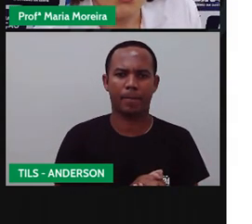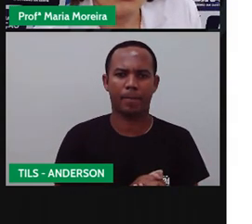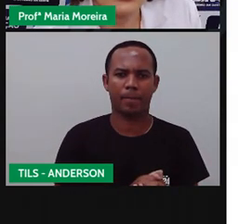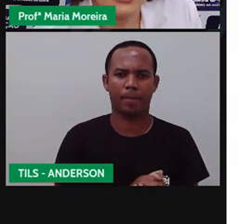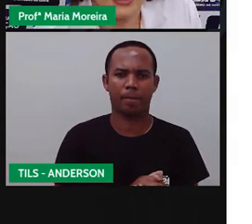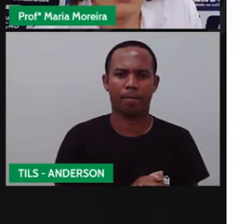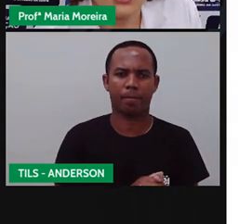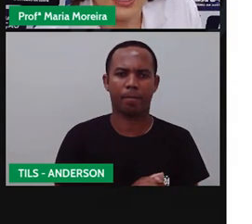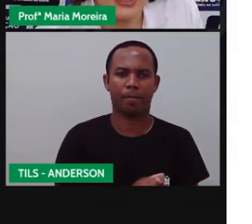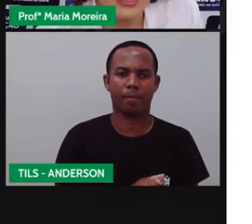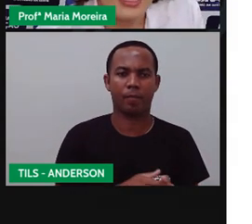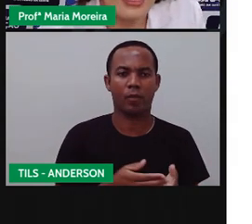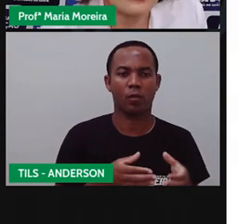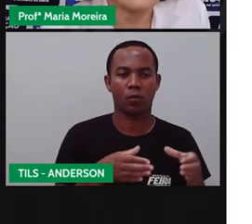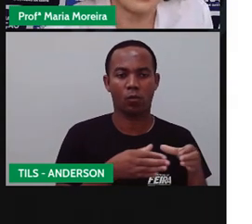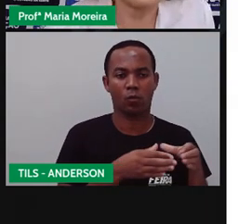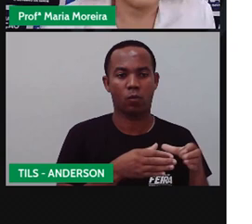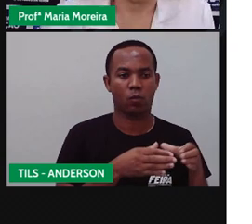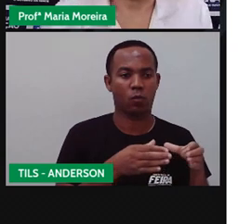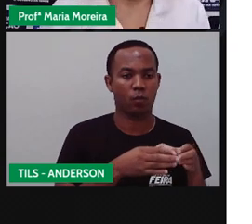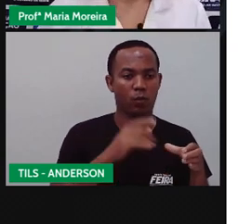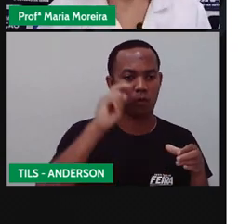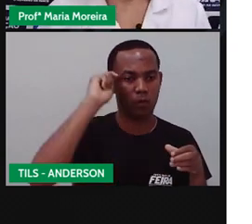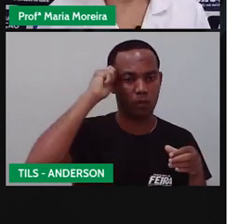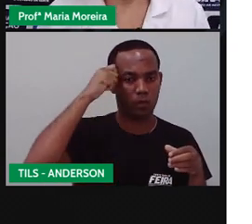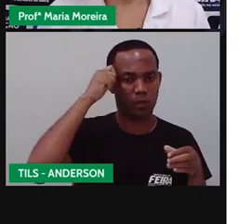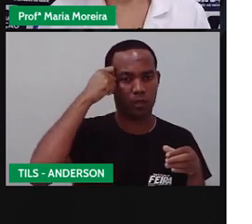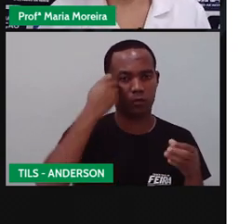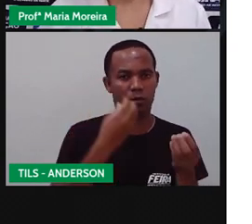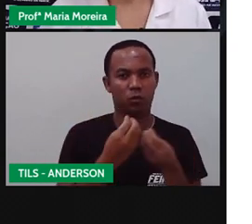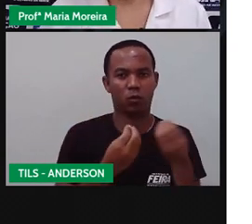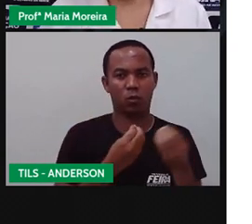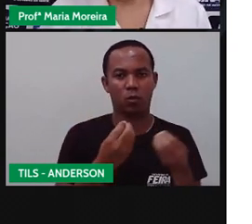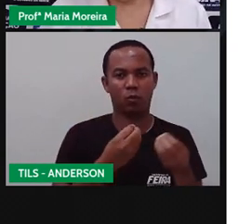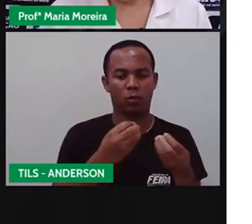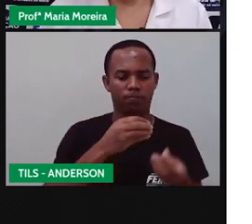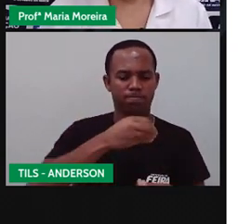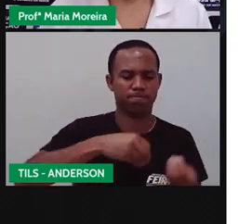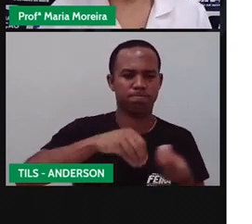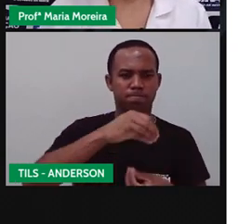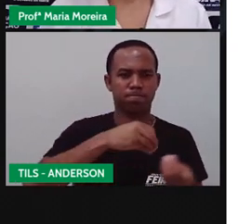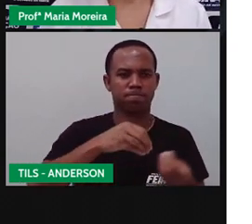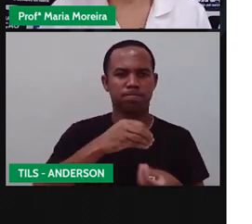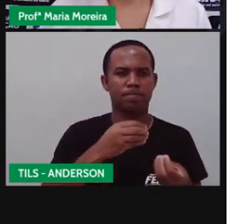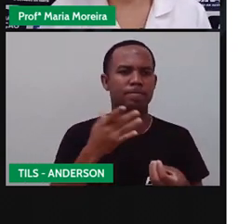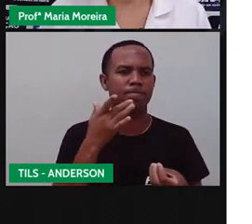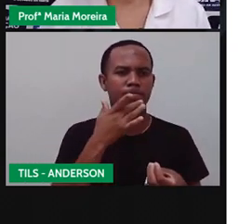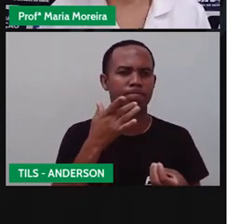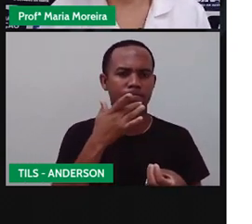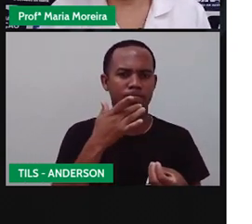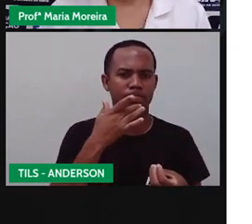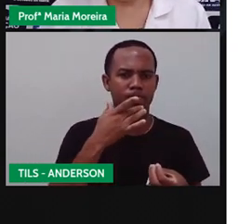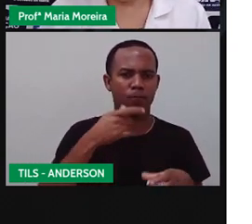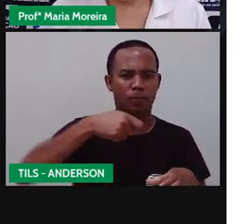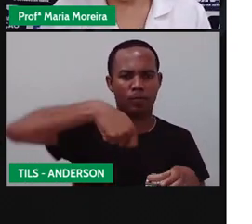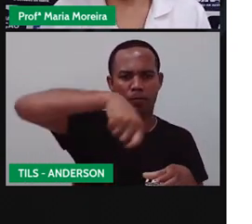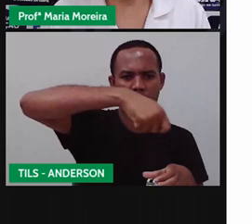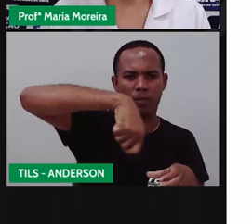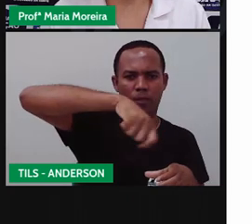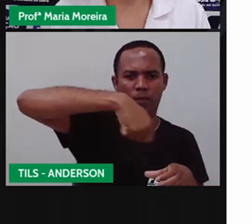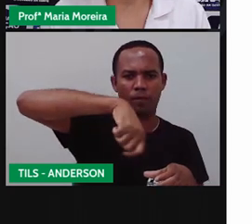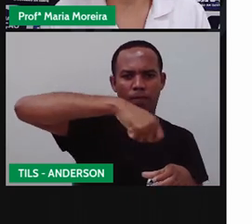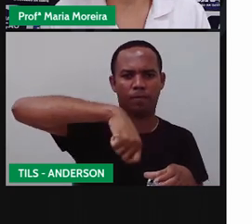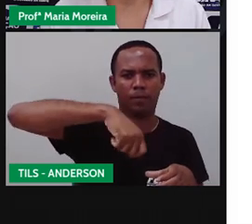Bom, os negros, né, eles adaptaram e recriaram pratos, substituindo vários ingredientes.